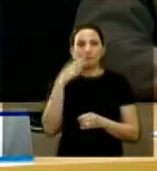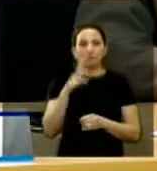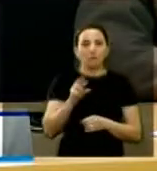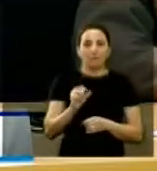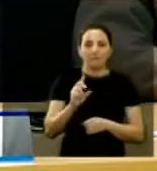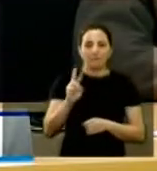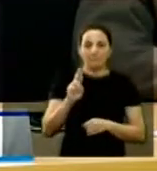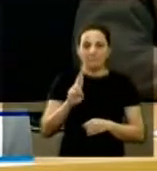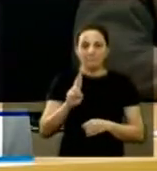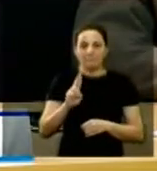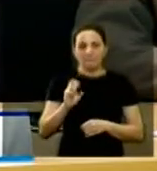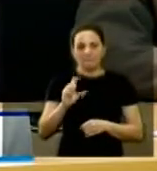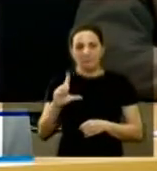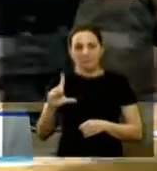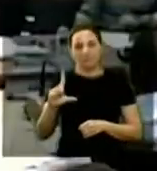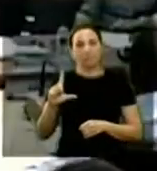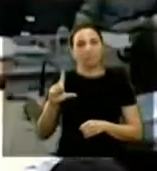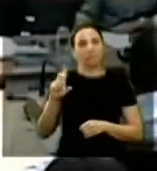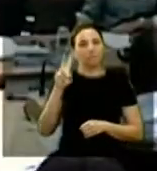trecho da Bíblia.